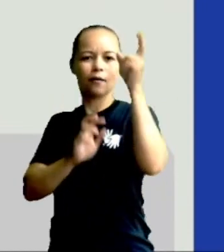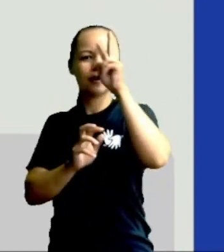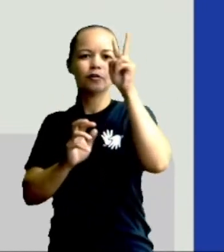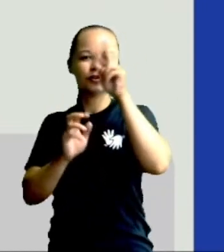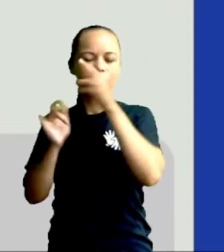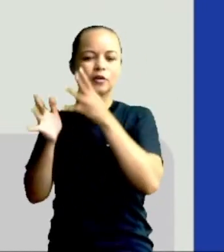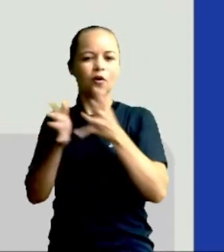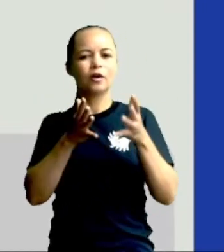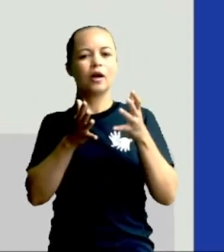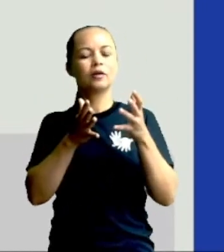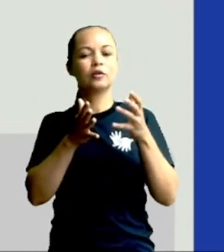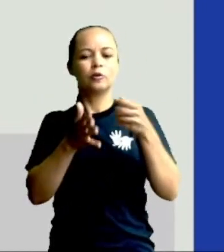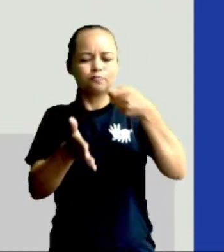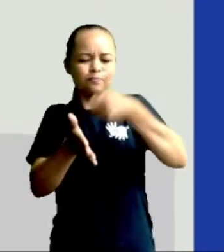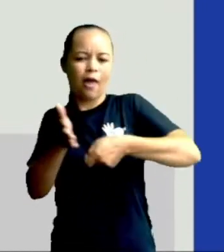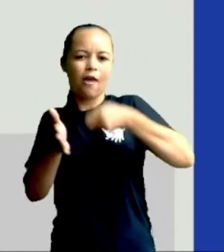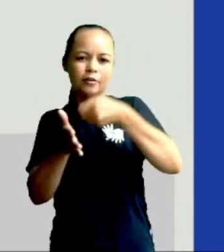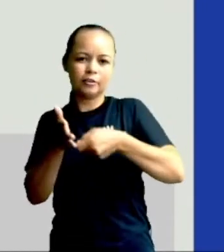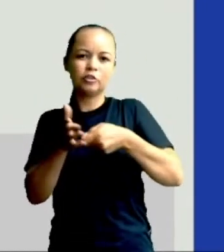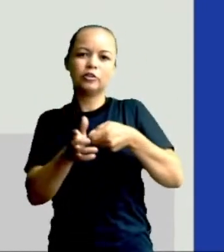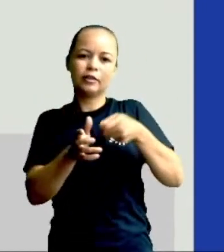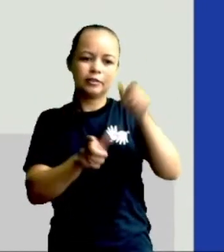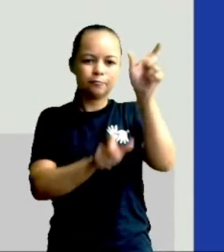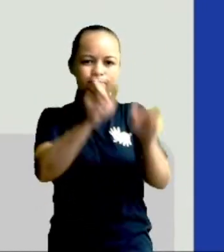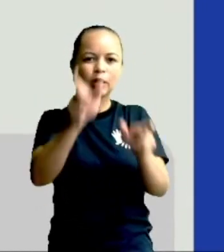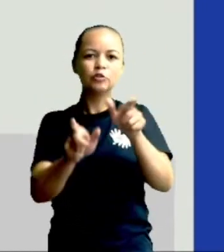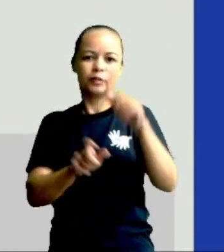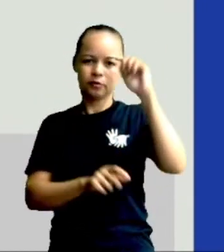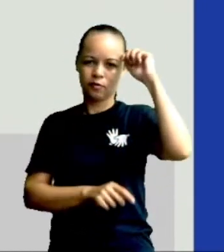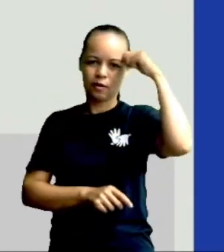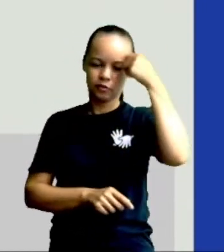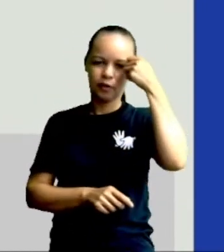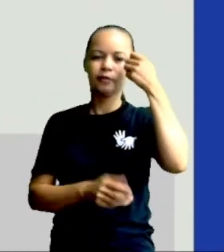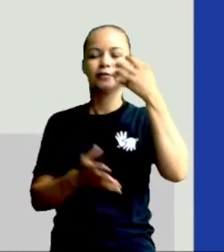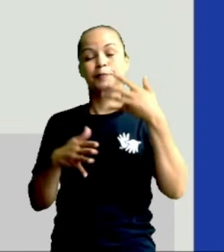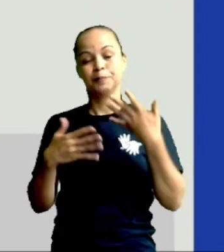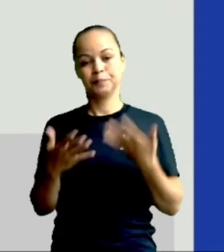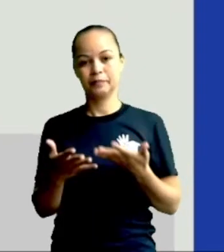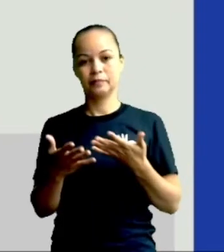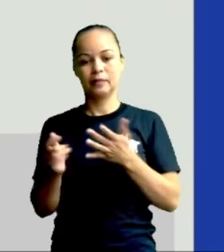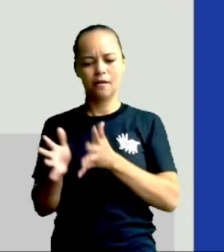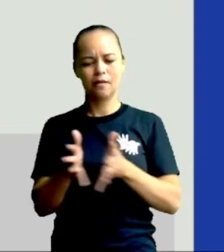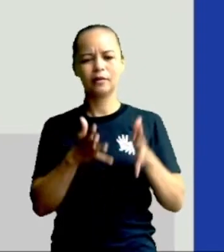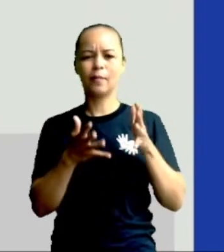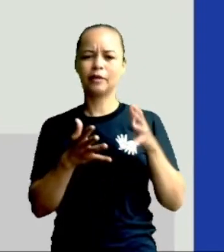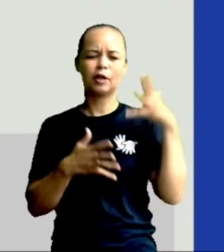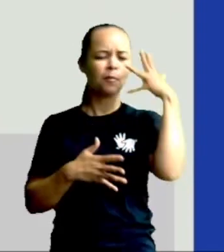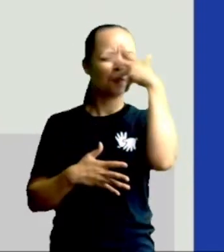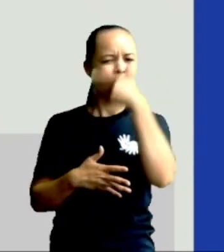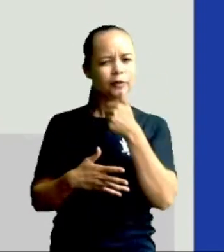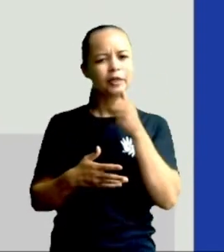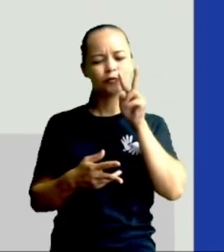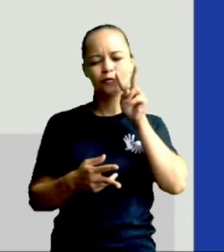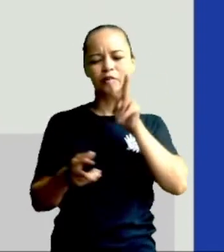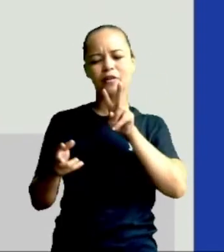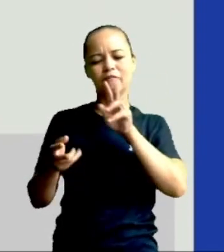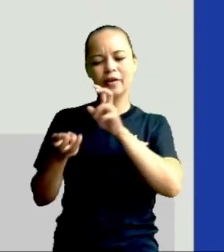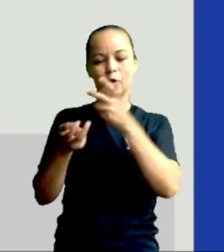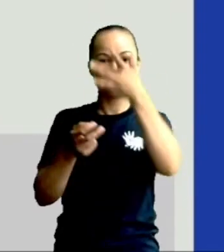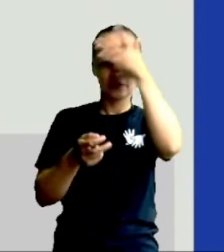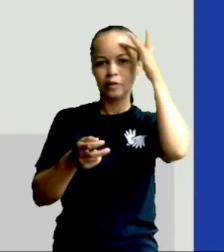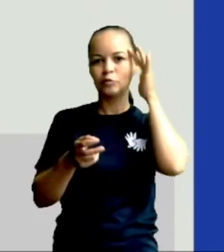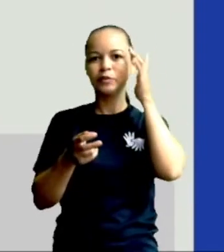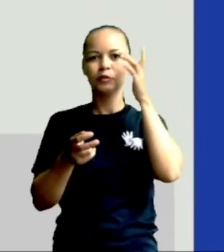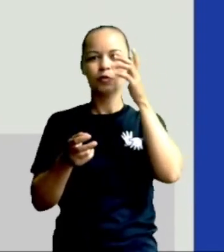ficou como um ato de resistência dos negros. Além do mais, é algo muito bonito de se ver. Quando tem